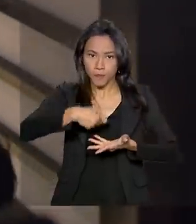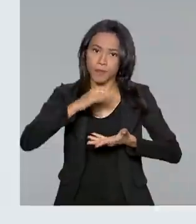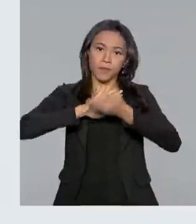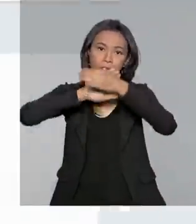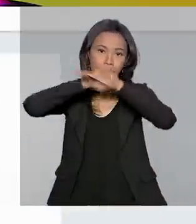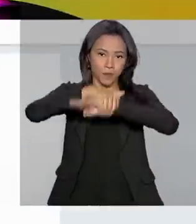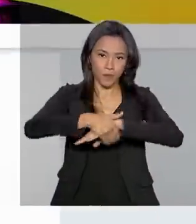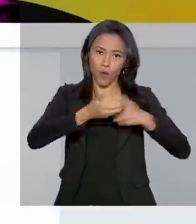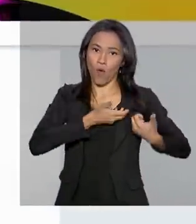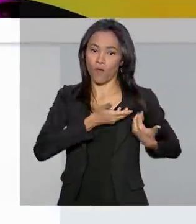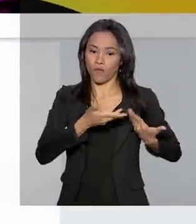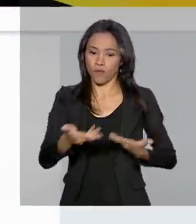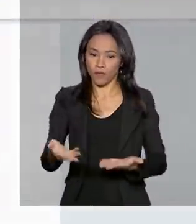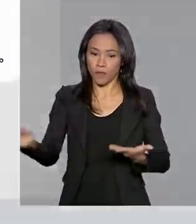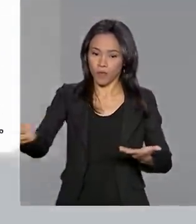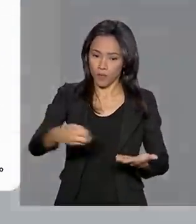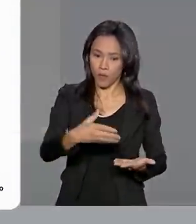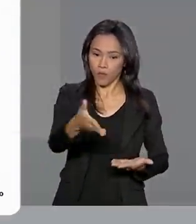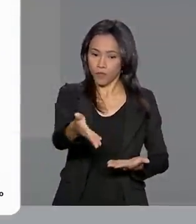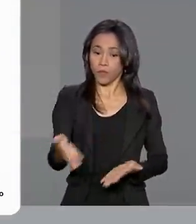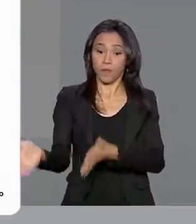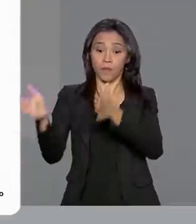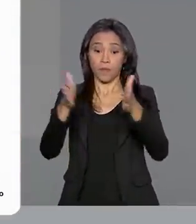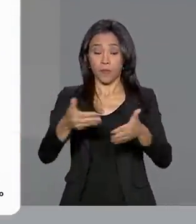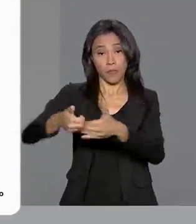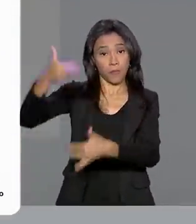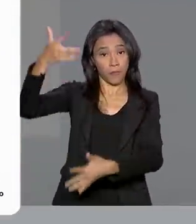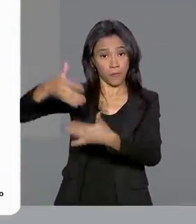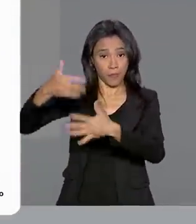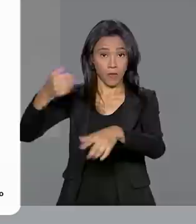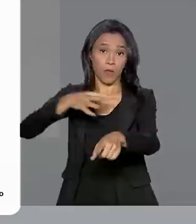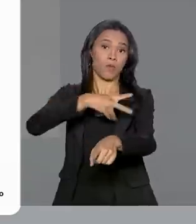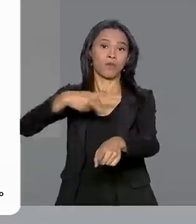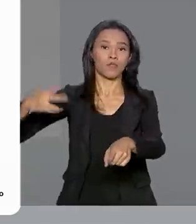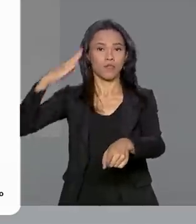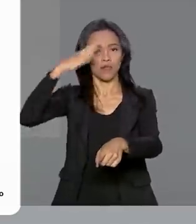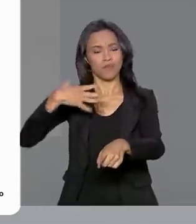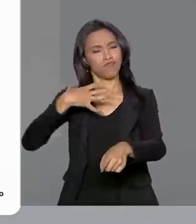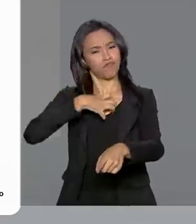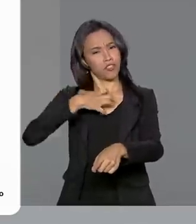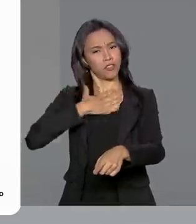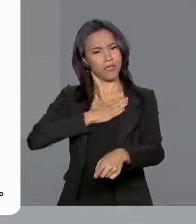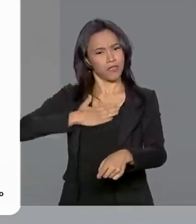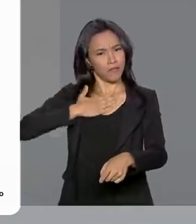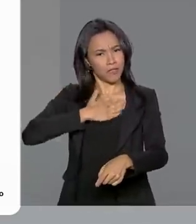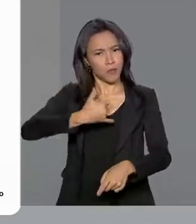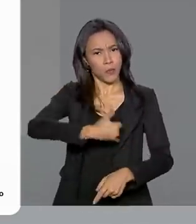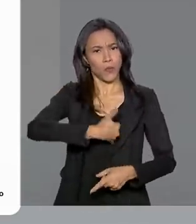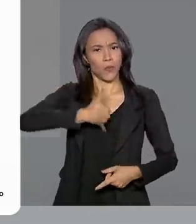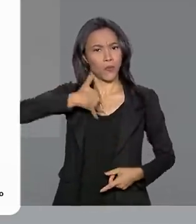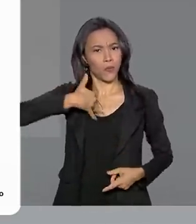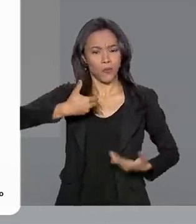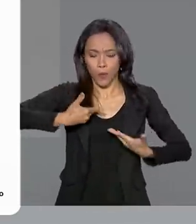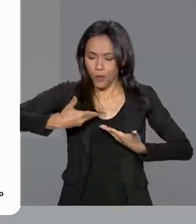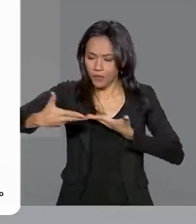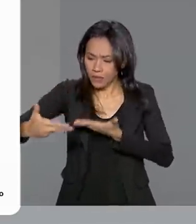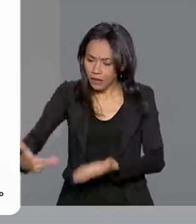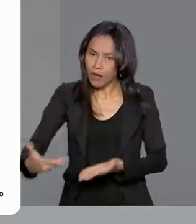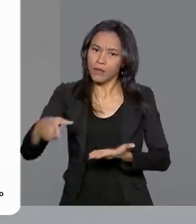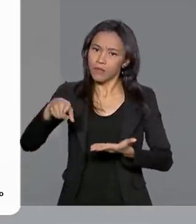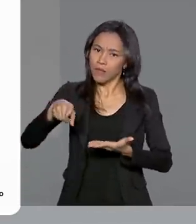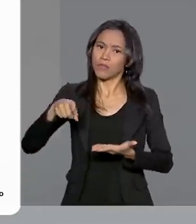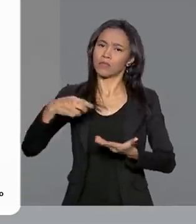imperador. Pelas redes sociais, o presidente disse que é motivo de satisfação e de orgulho ser um dos convidados,